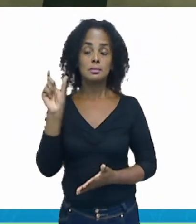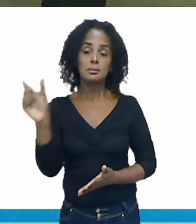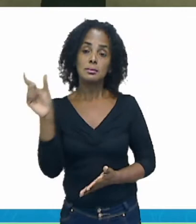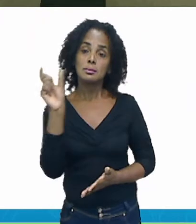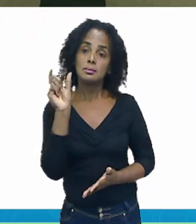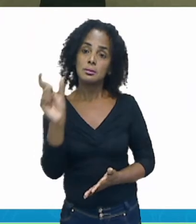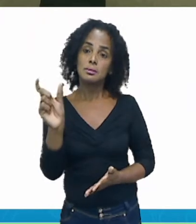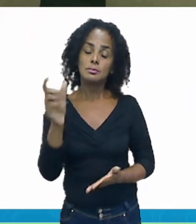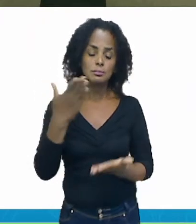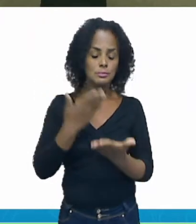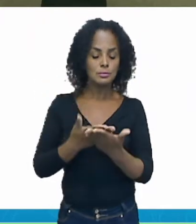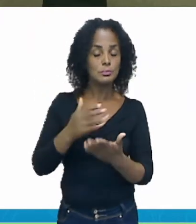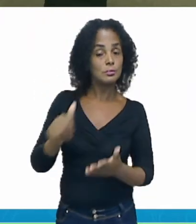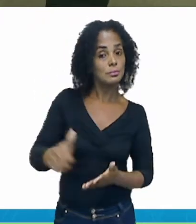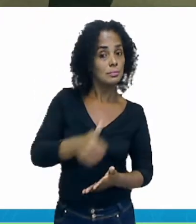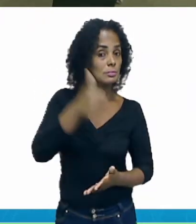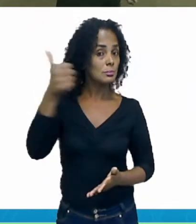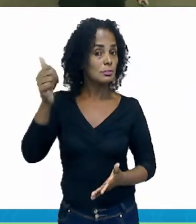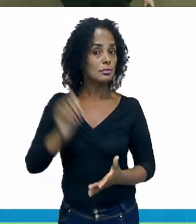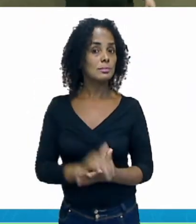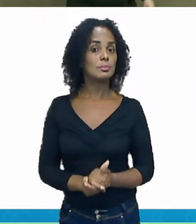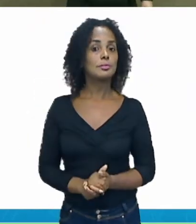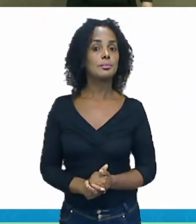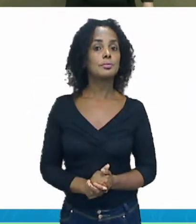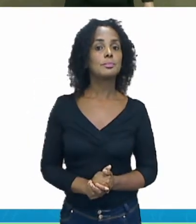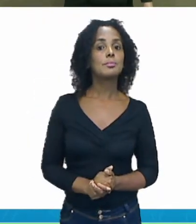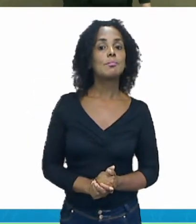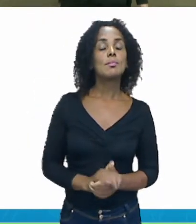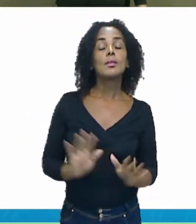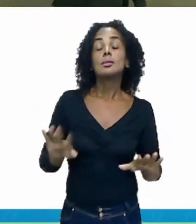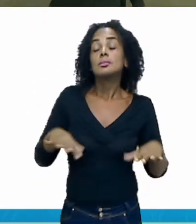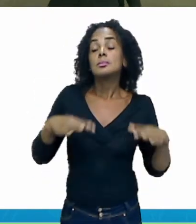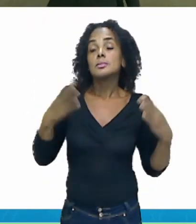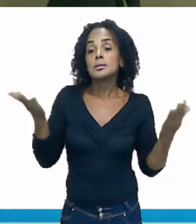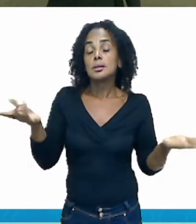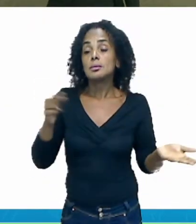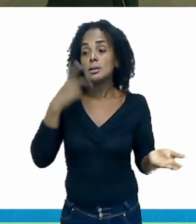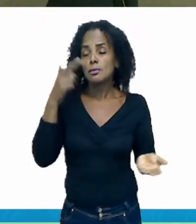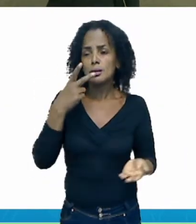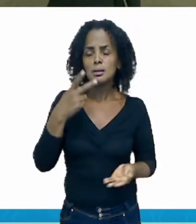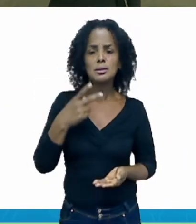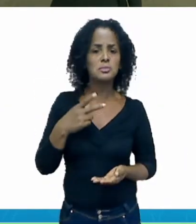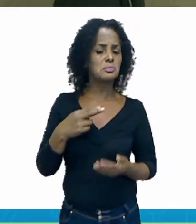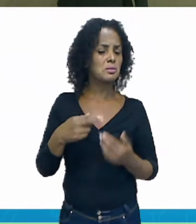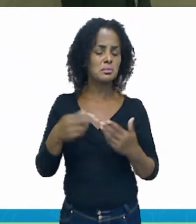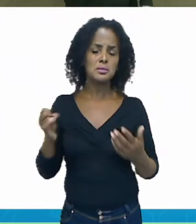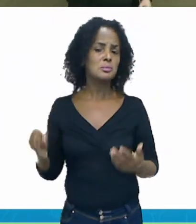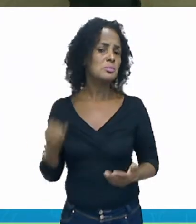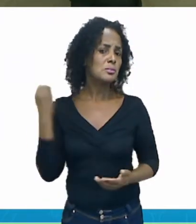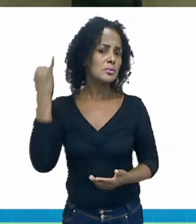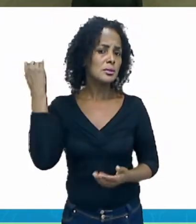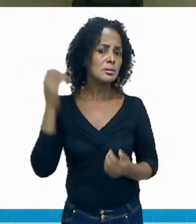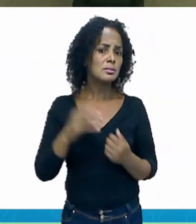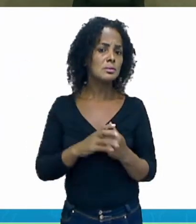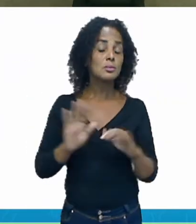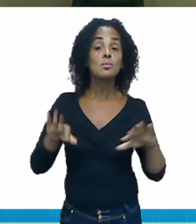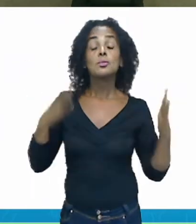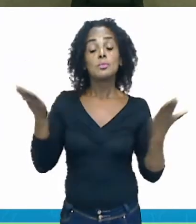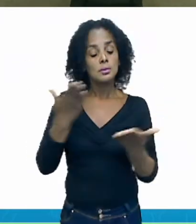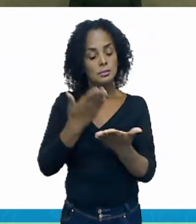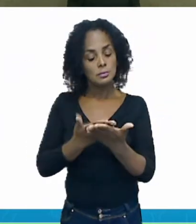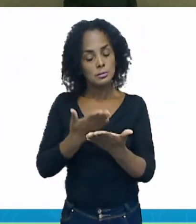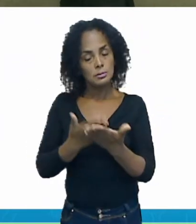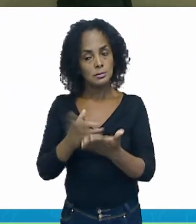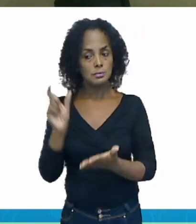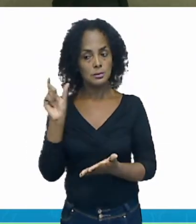Vamos estudar um pouco melhor? Então aqui já está me dando uma informação importante. Quando a gente vai estudar sobre